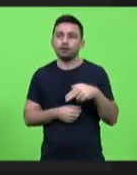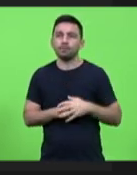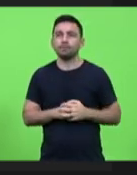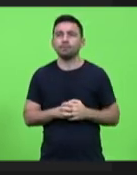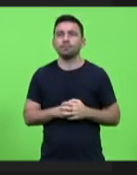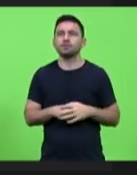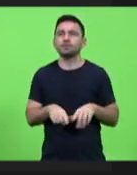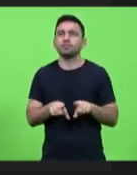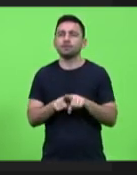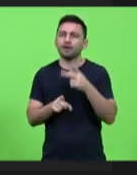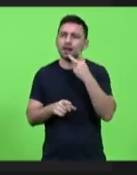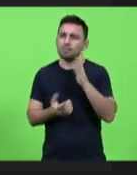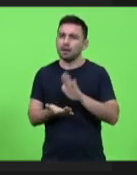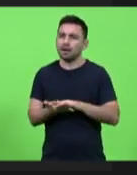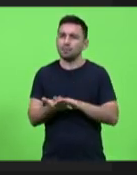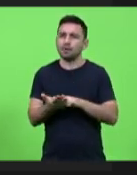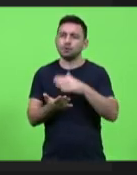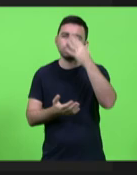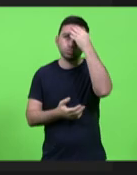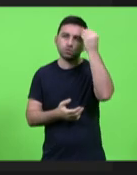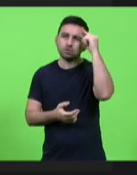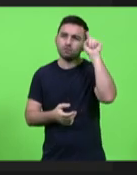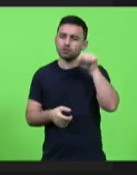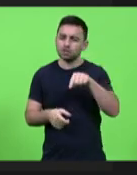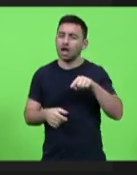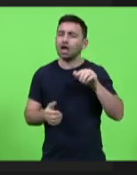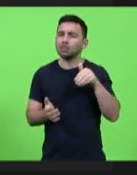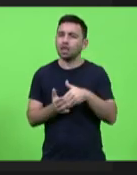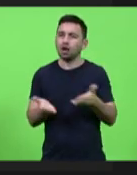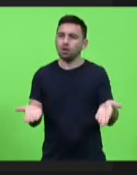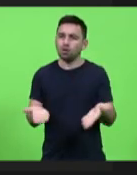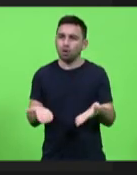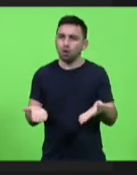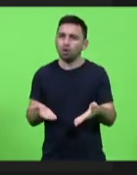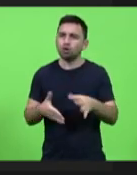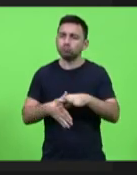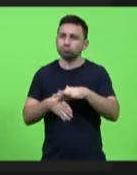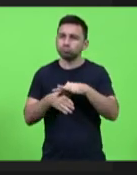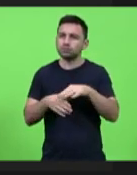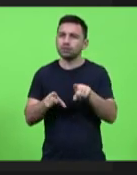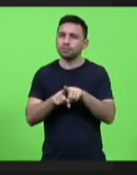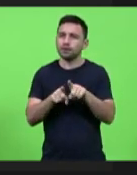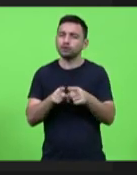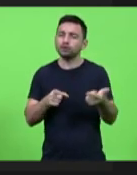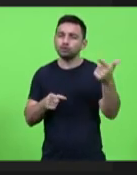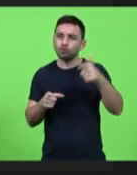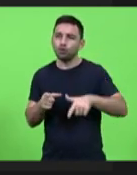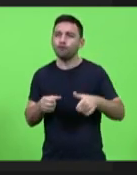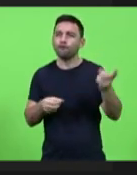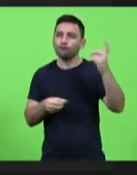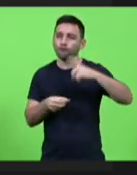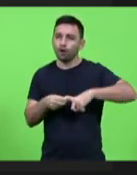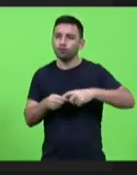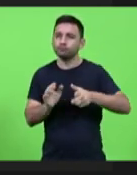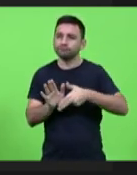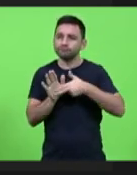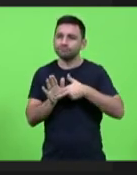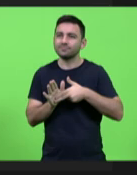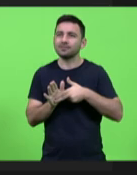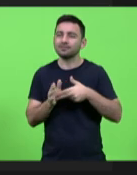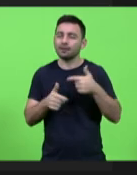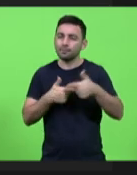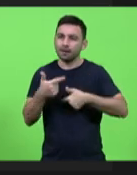está de parabéns Luciano pela condição até aqui e também por estar reassumindo esse trabalho com essa